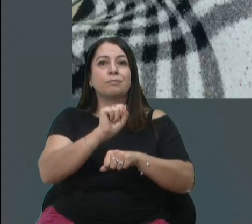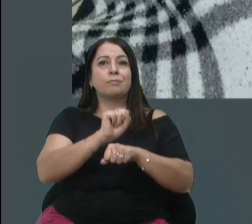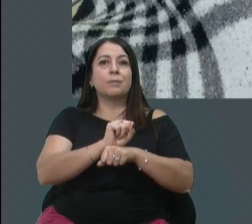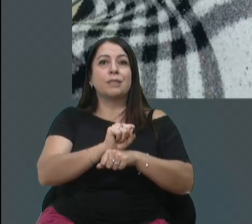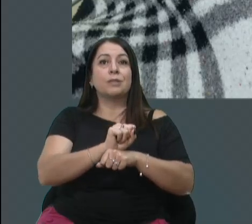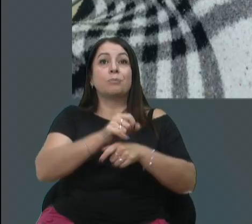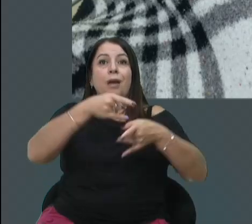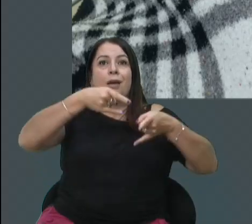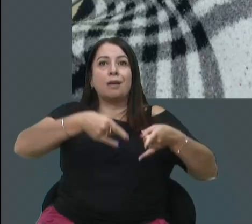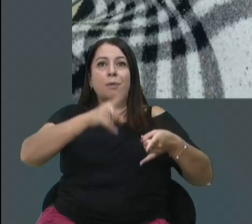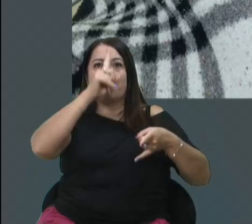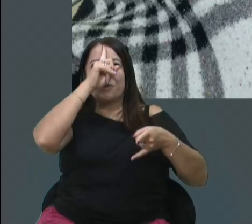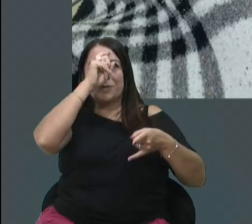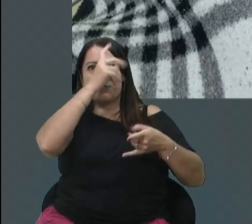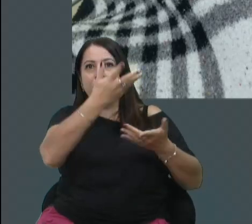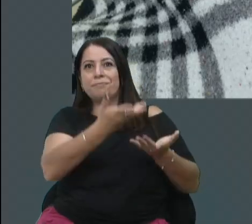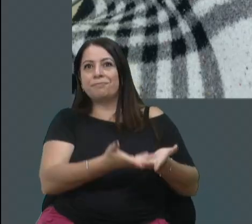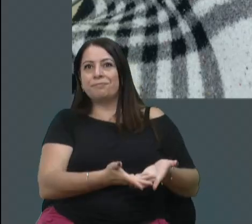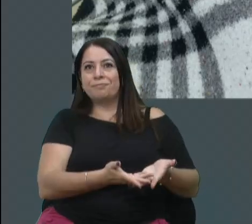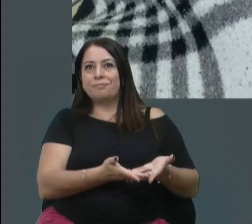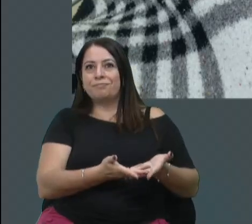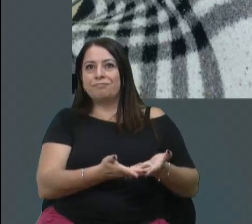um leito hospitalar.